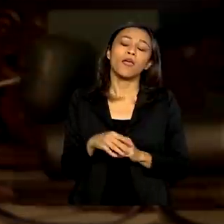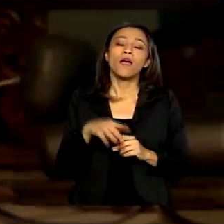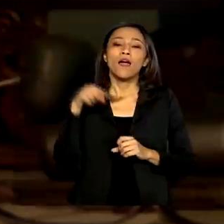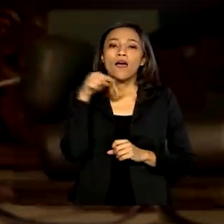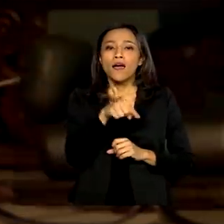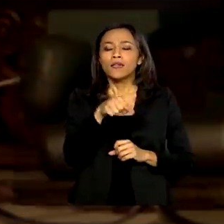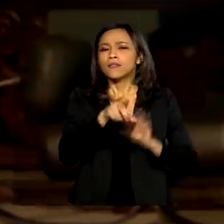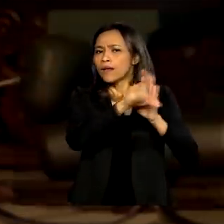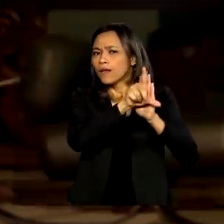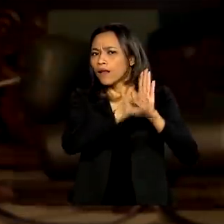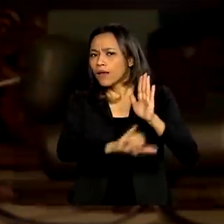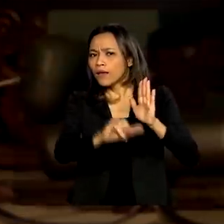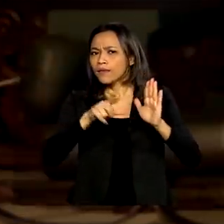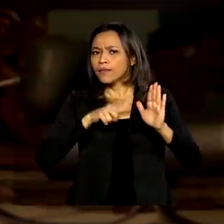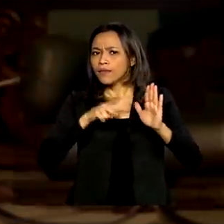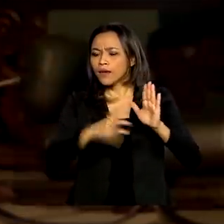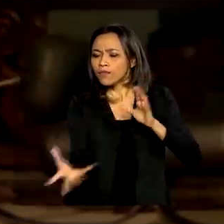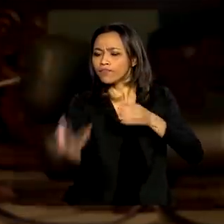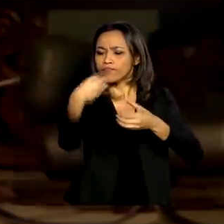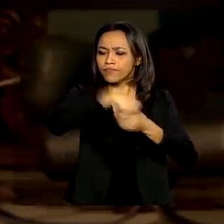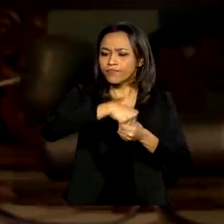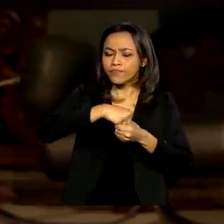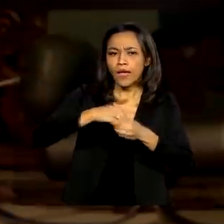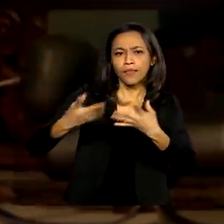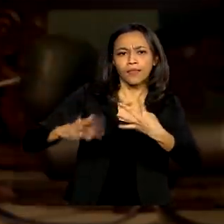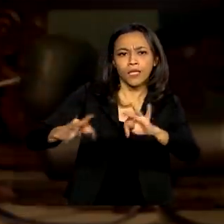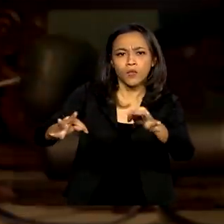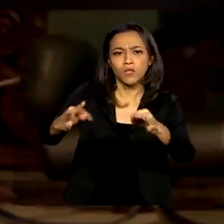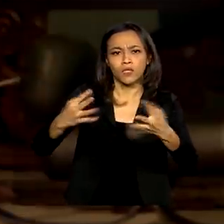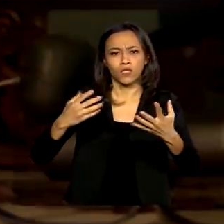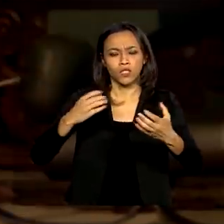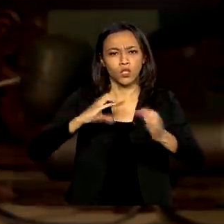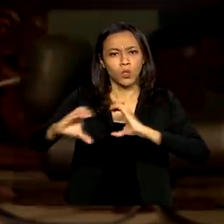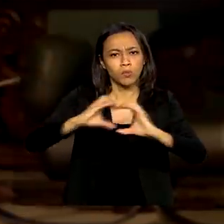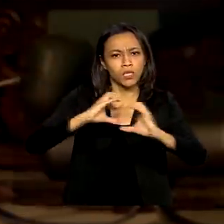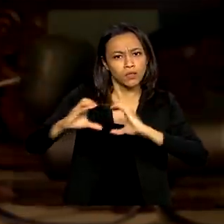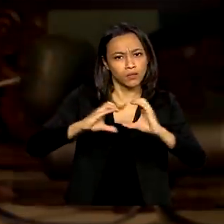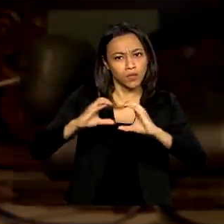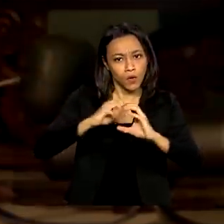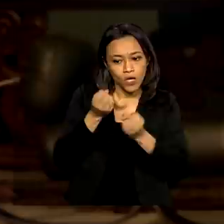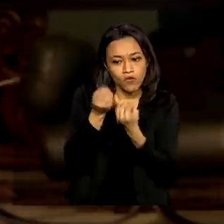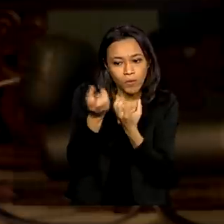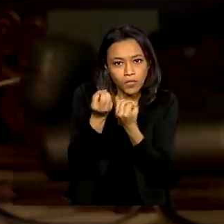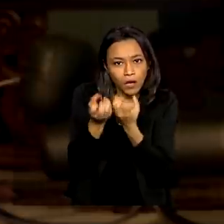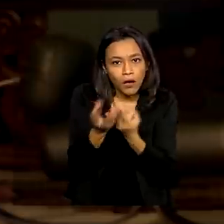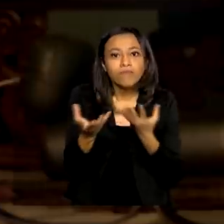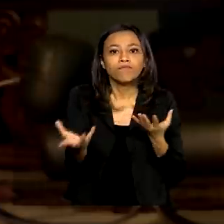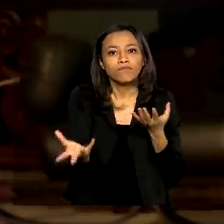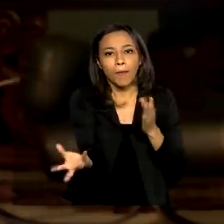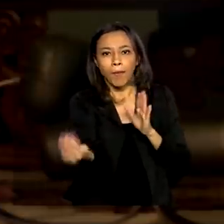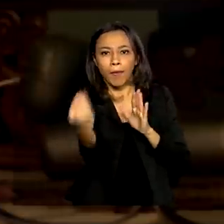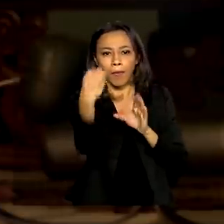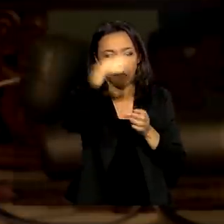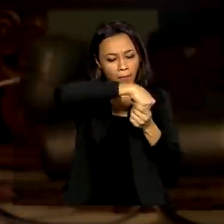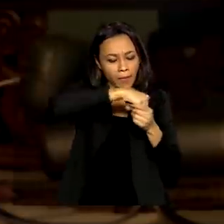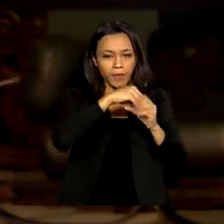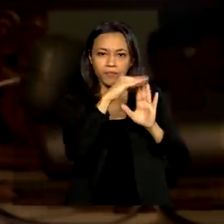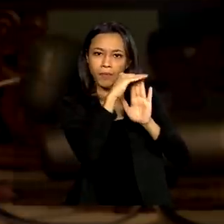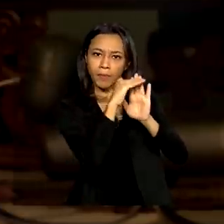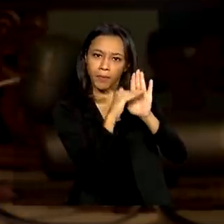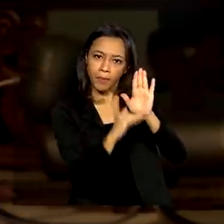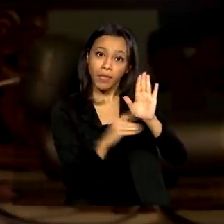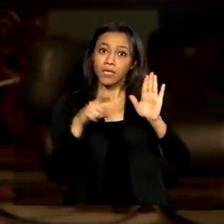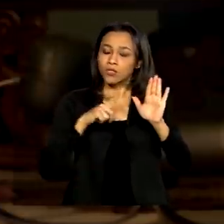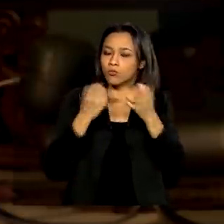ela reúne nessa área de TICs, tecnologia de informação e comunicação, diga-se de passagem, é um setor que tem um grande percentual do